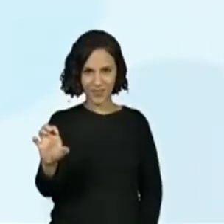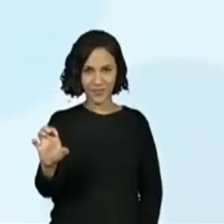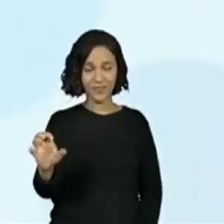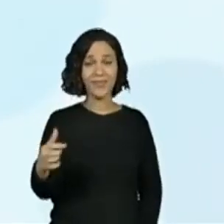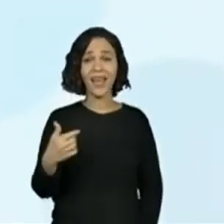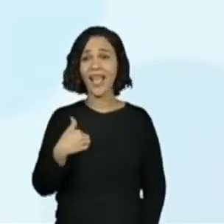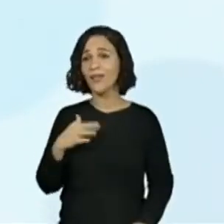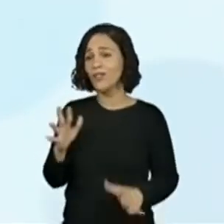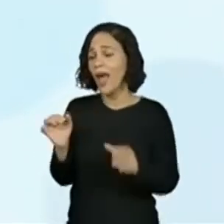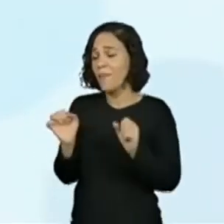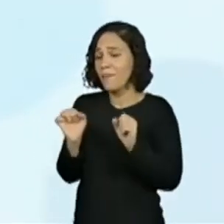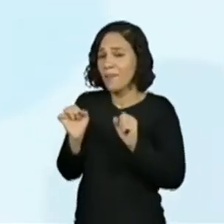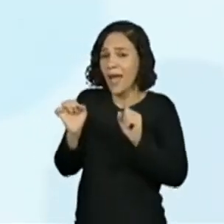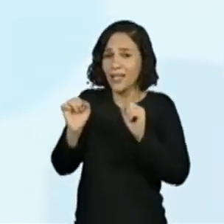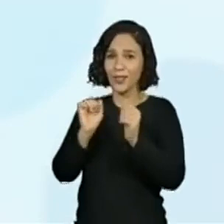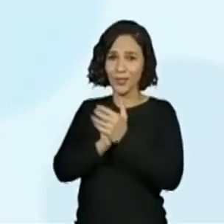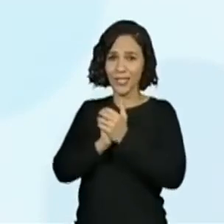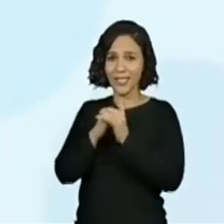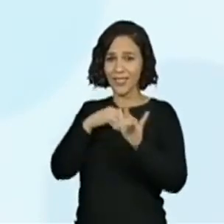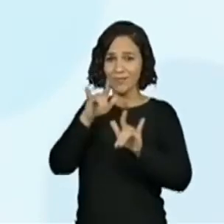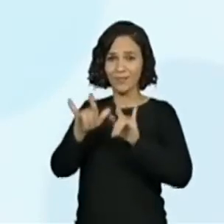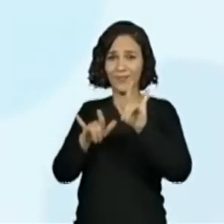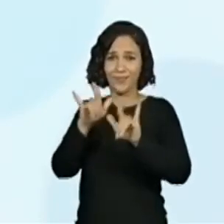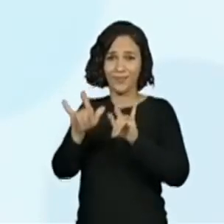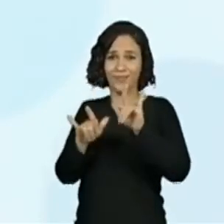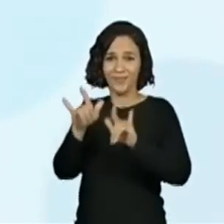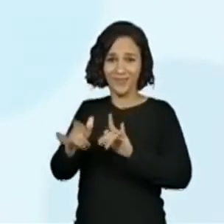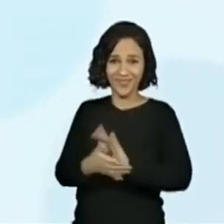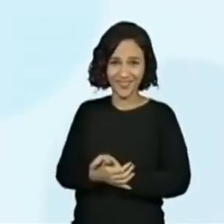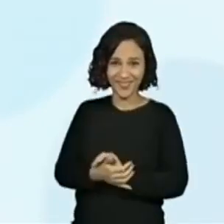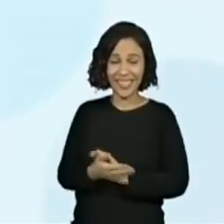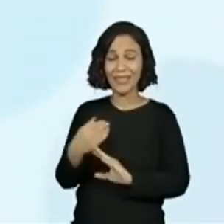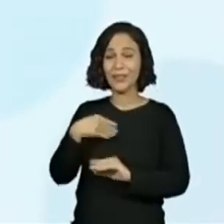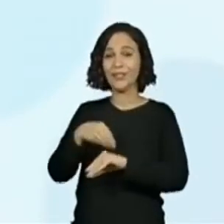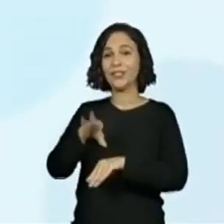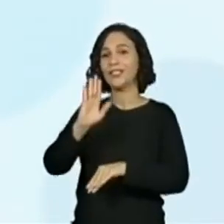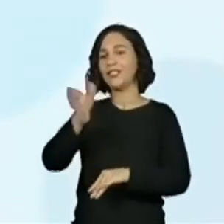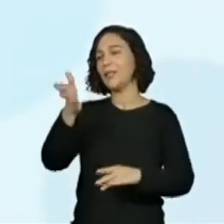apaixonada. Ih, eu já dei uma dica. Turminha.